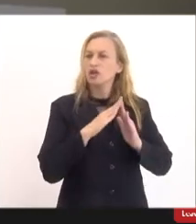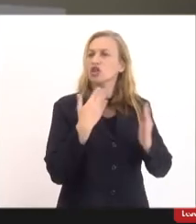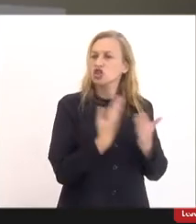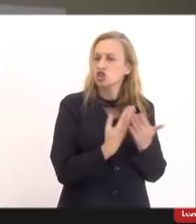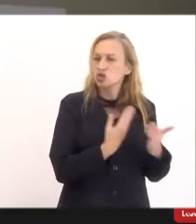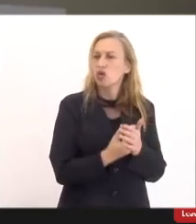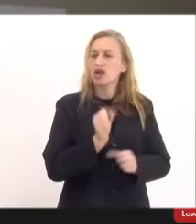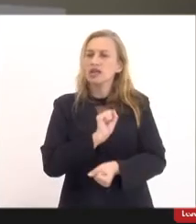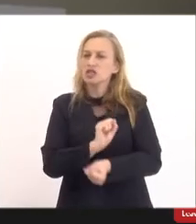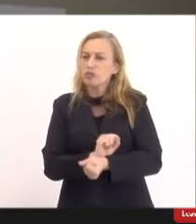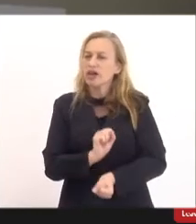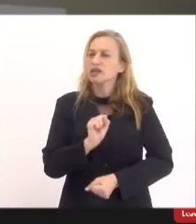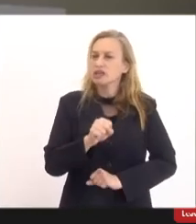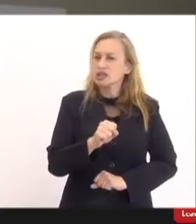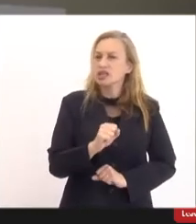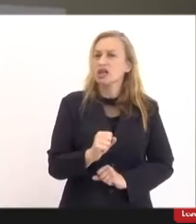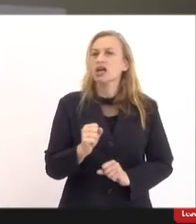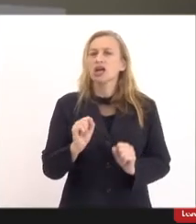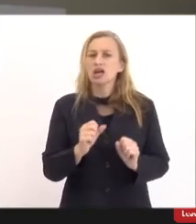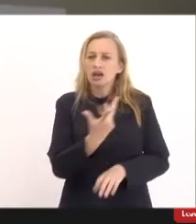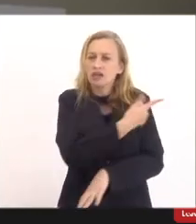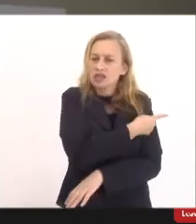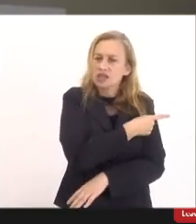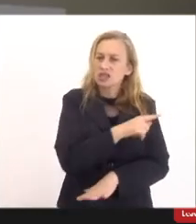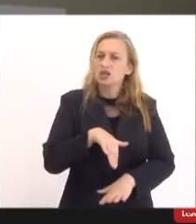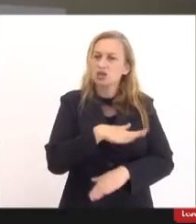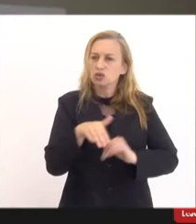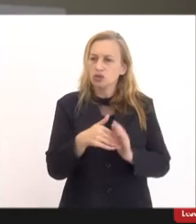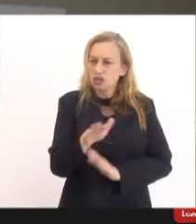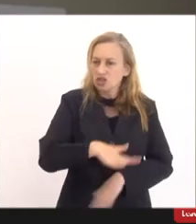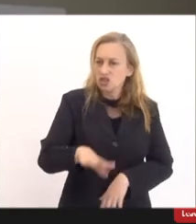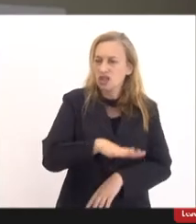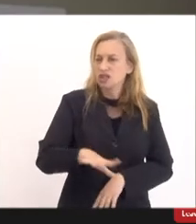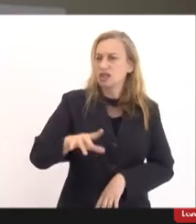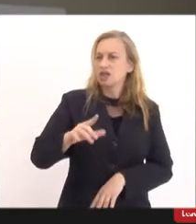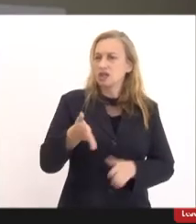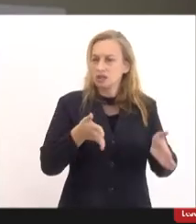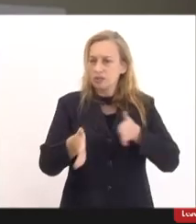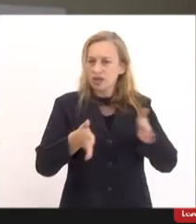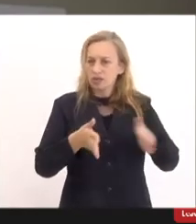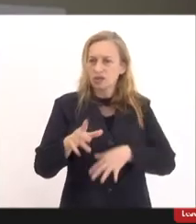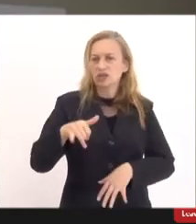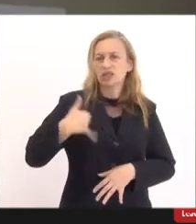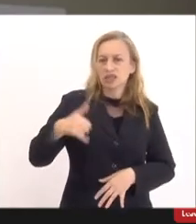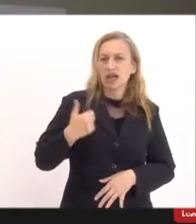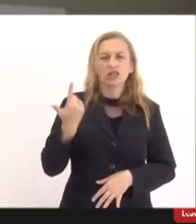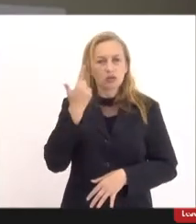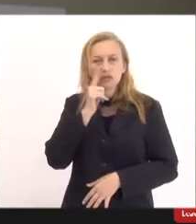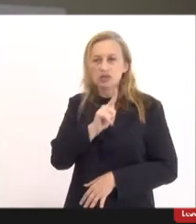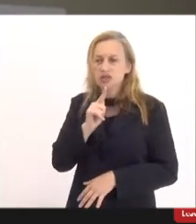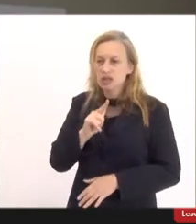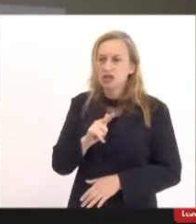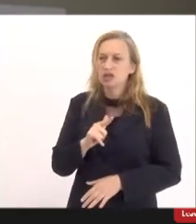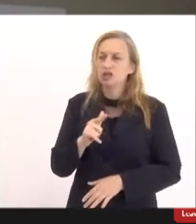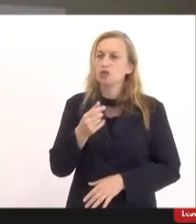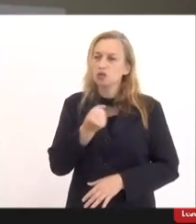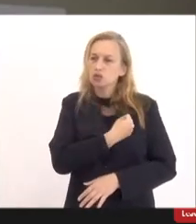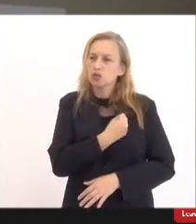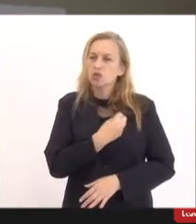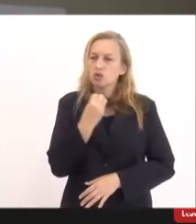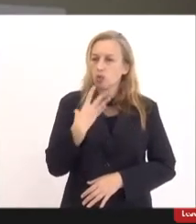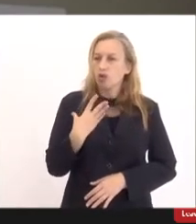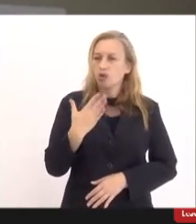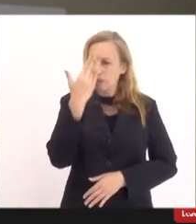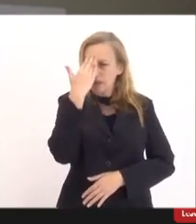sim que a vacinação entre essas crianças dessa faixa etária ganhe corpo e que a gente tenha uma adesão maior.